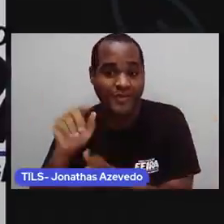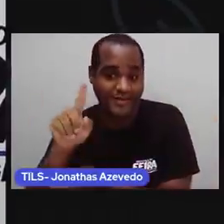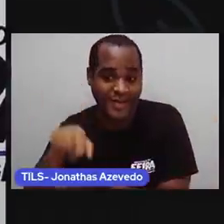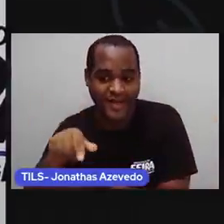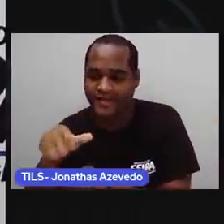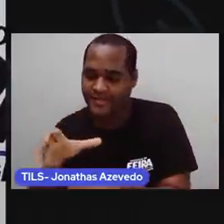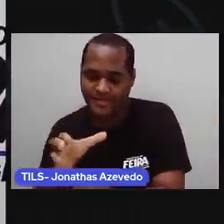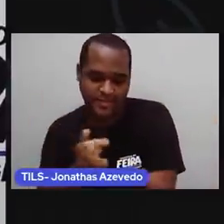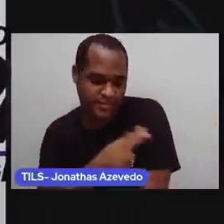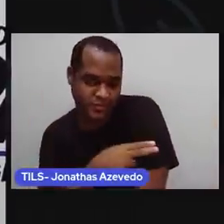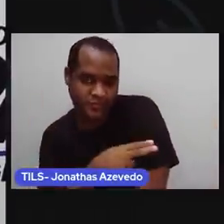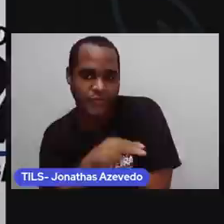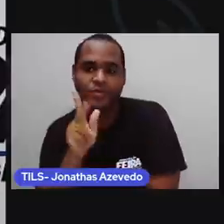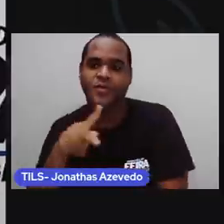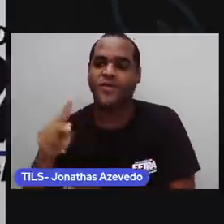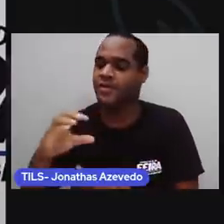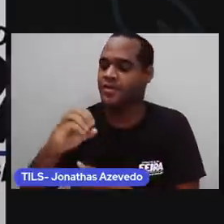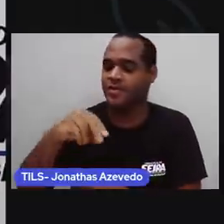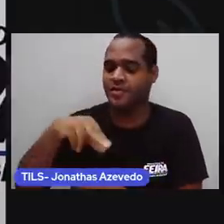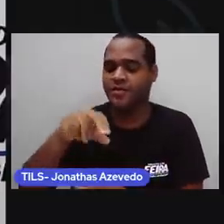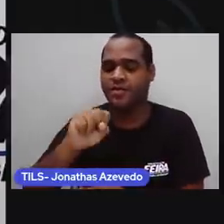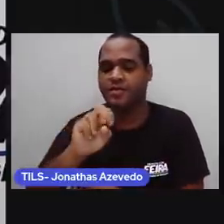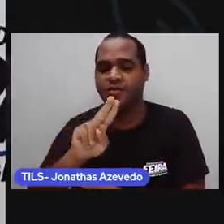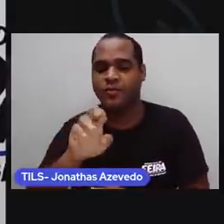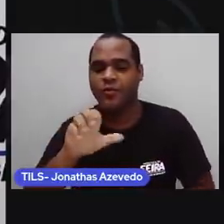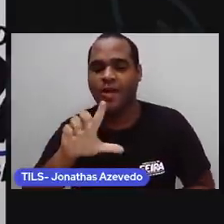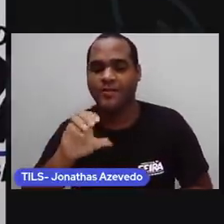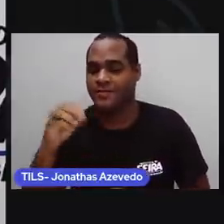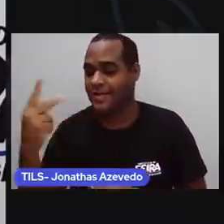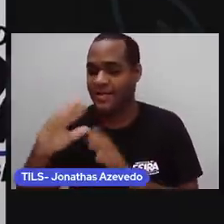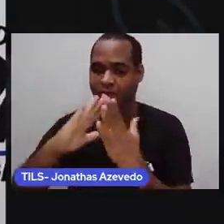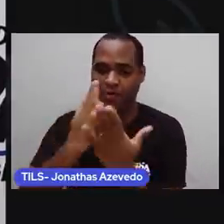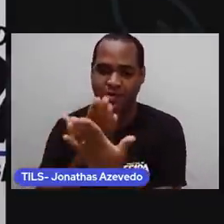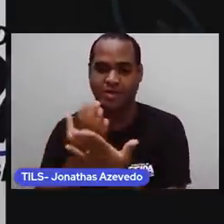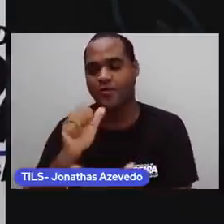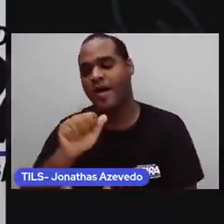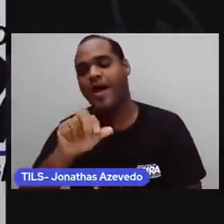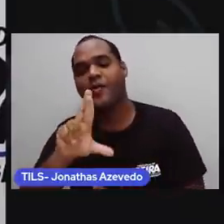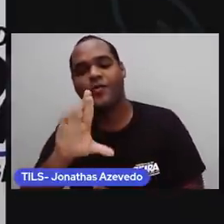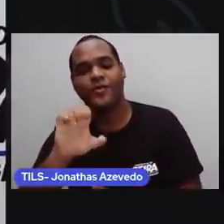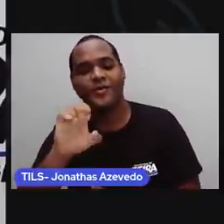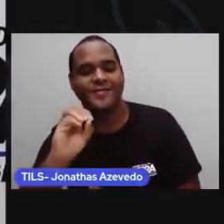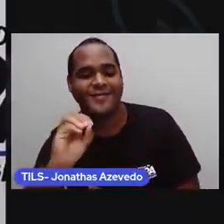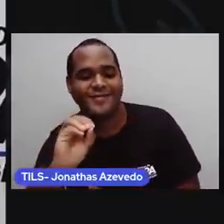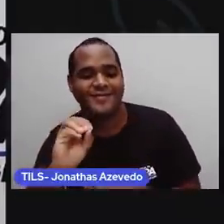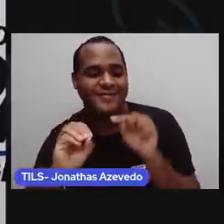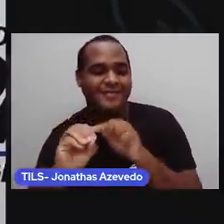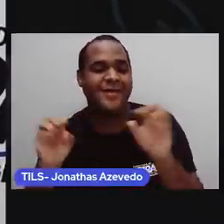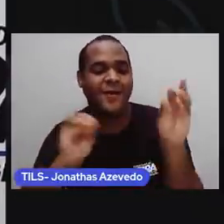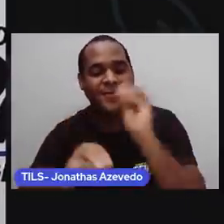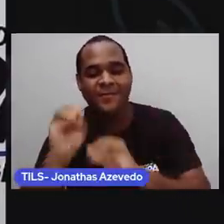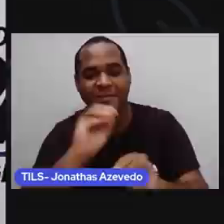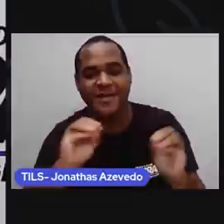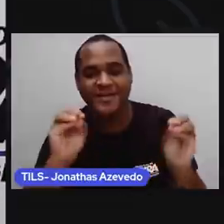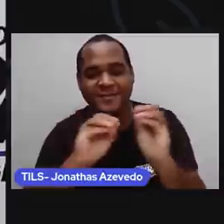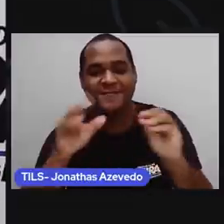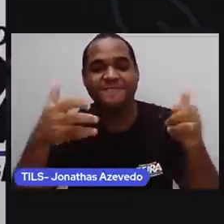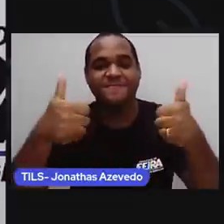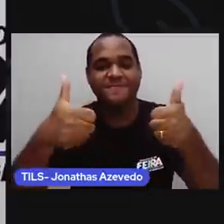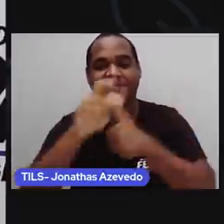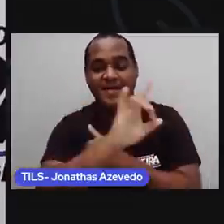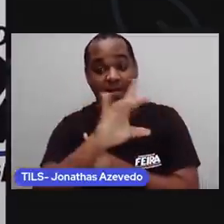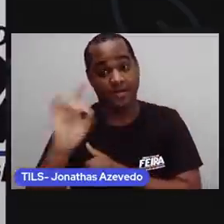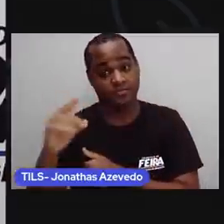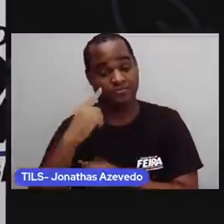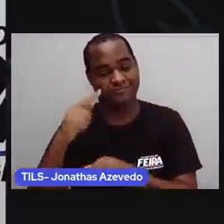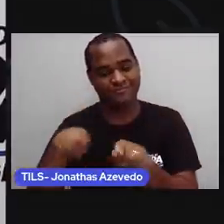ano, da professora Consuelo, lá na Áureo Filho, que pediram um beijo, ó! Beijo pra vocês e